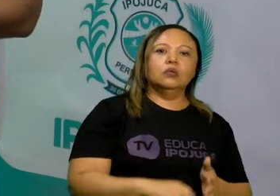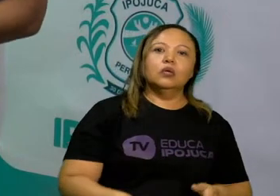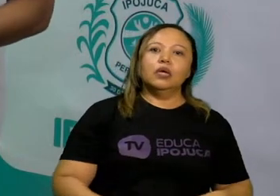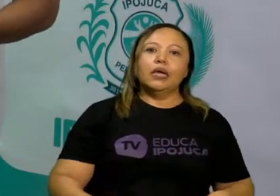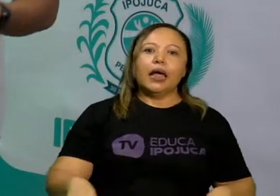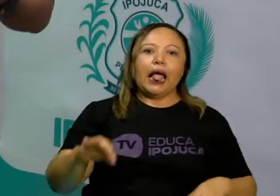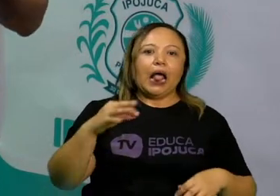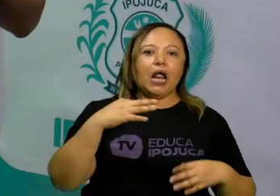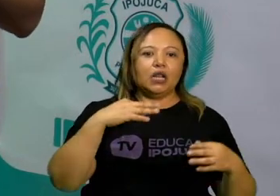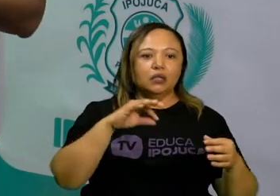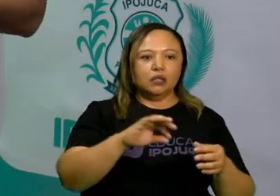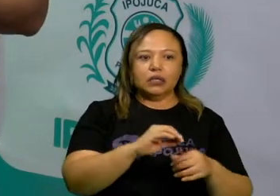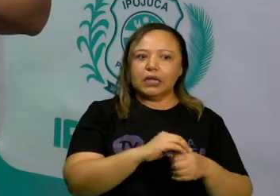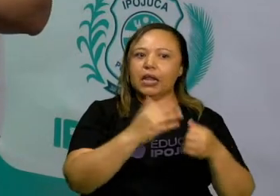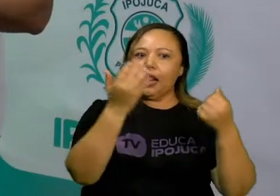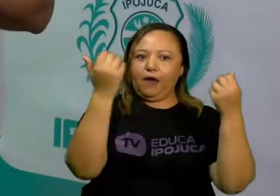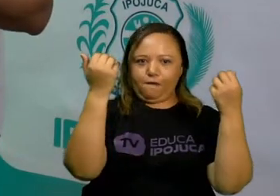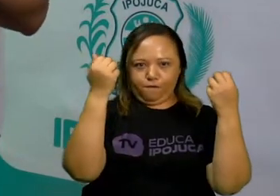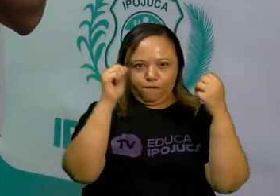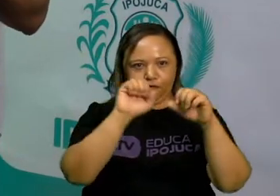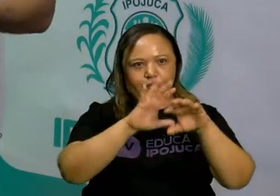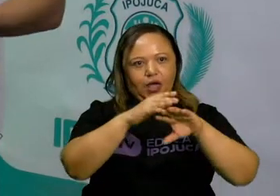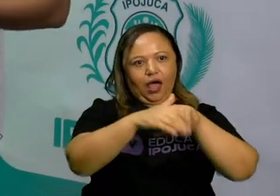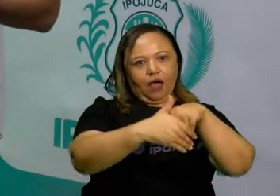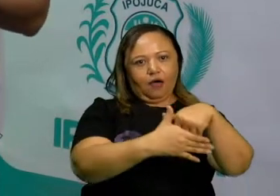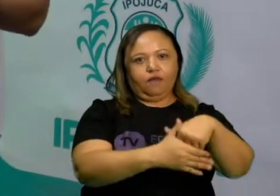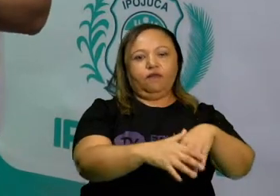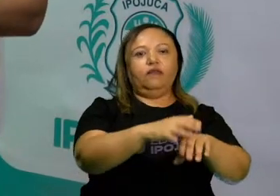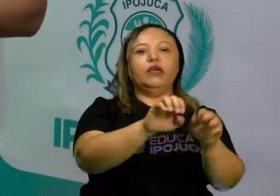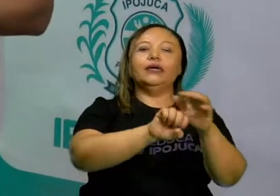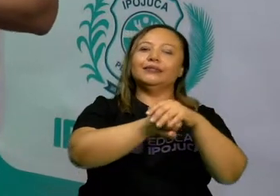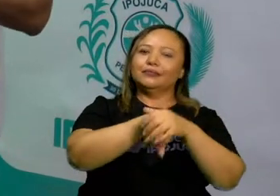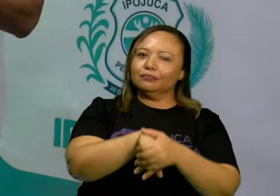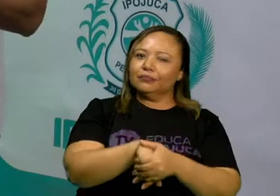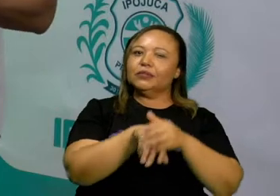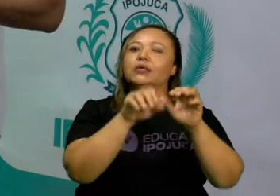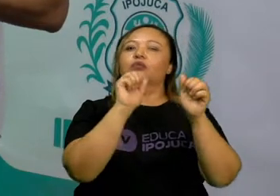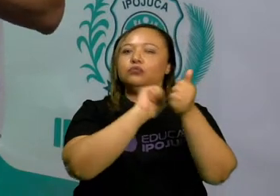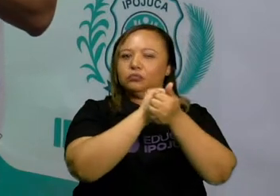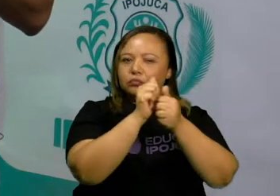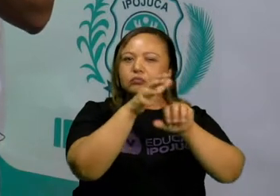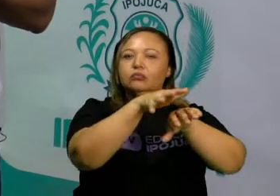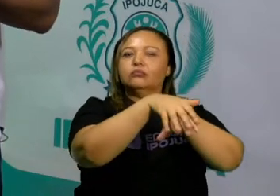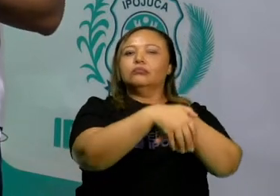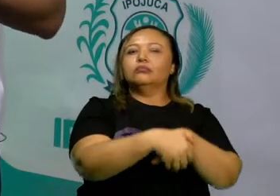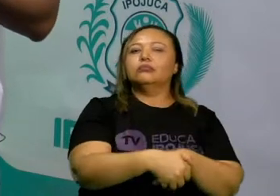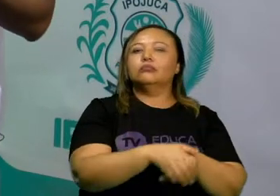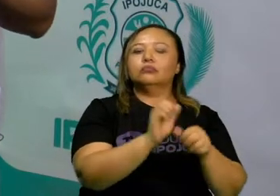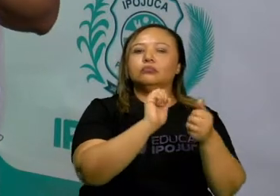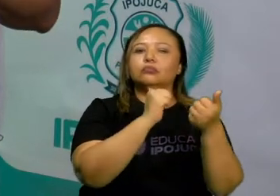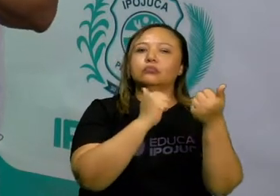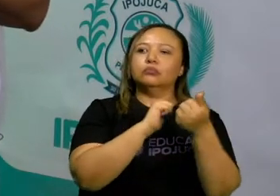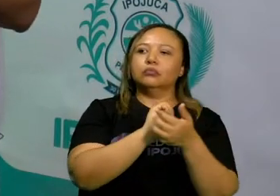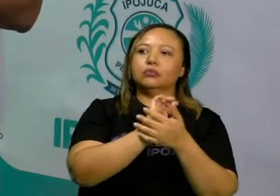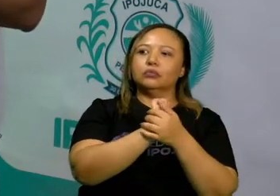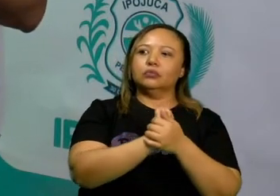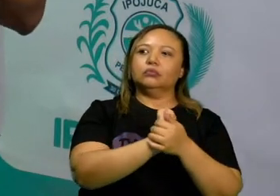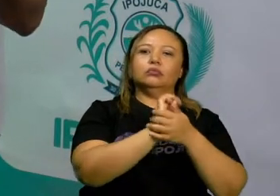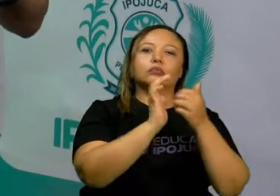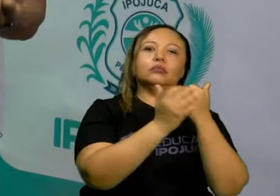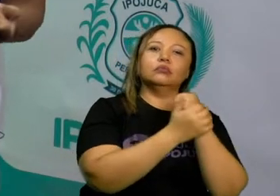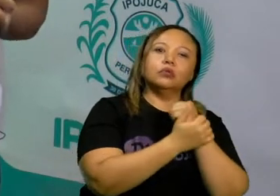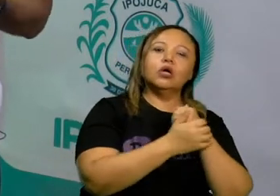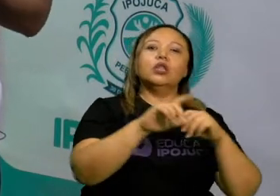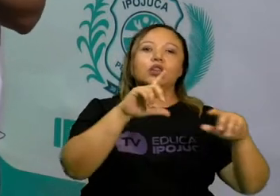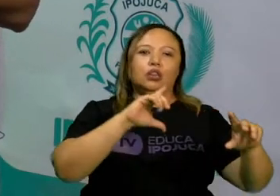pela fantasia, pela flexibilidade e pelas regras que são flexíveis. Assim como o